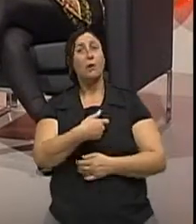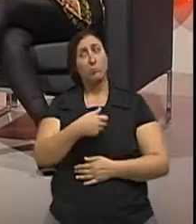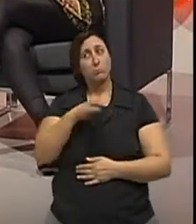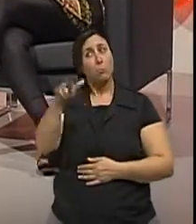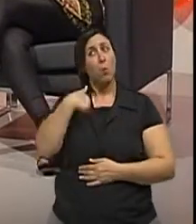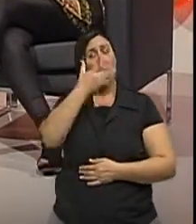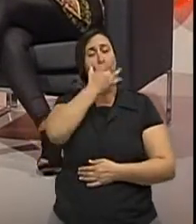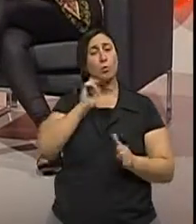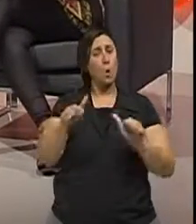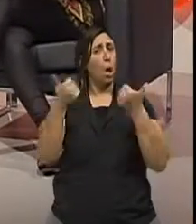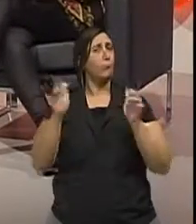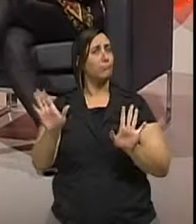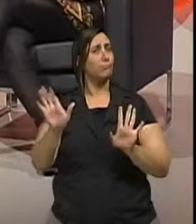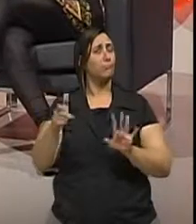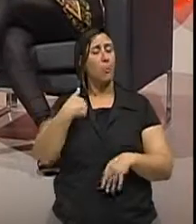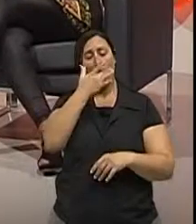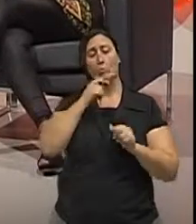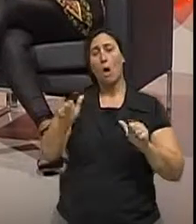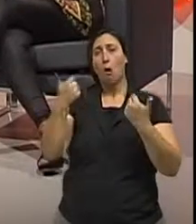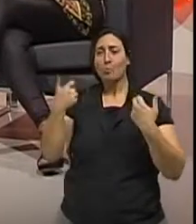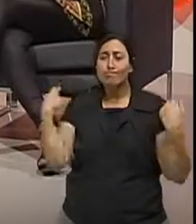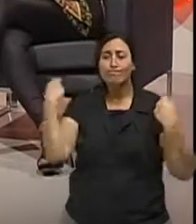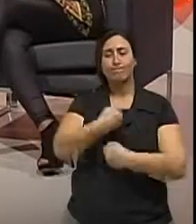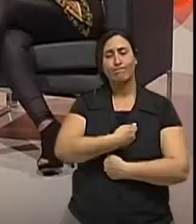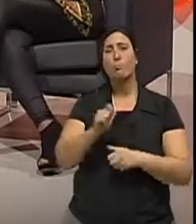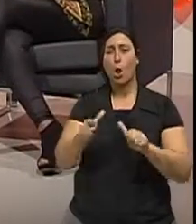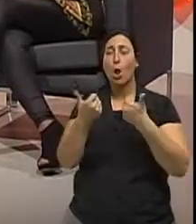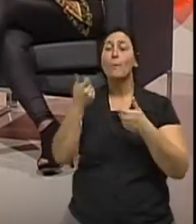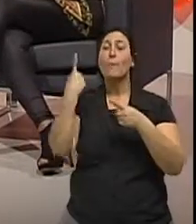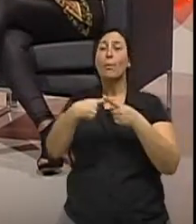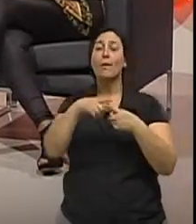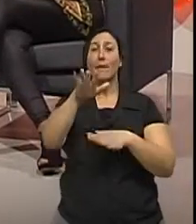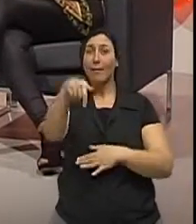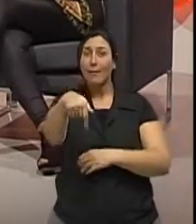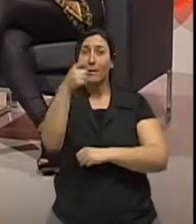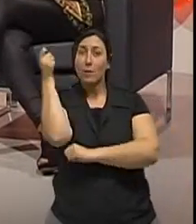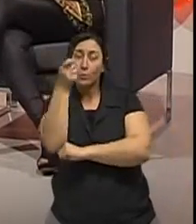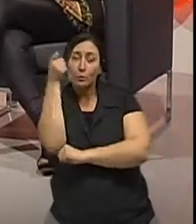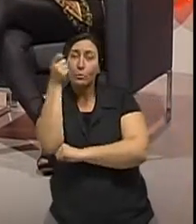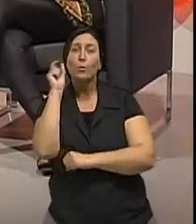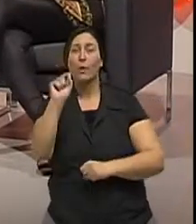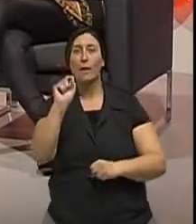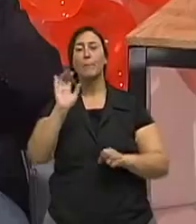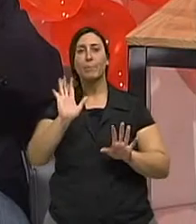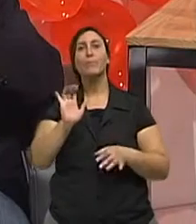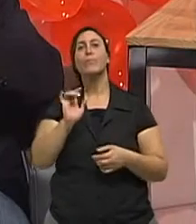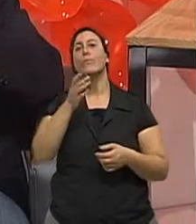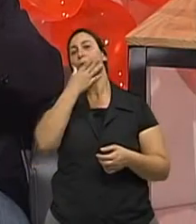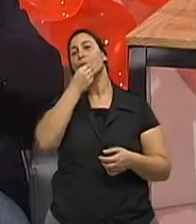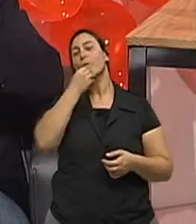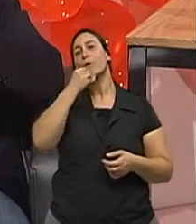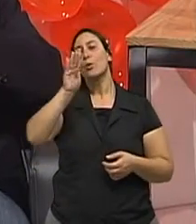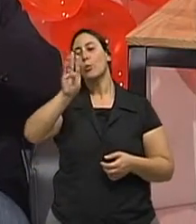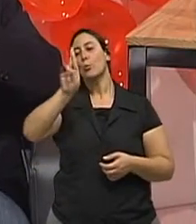melhor isso do que menos roupa. Então vamos falar isso para as pessoas. Aqui no Rio Grande do Sul, o nosso mestre, o doutor Bruno